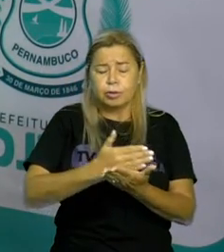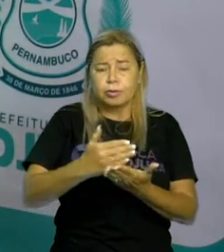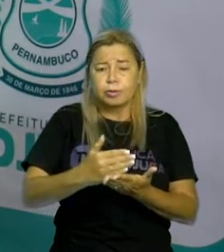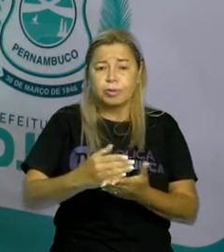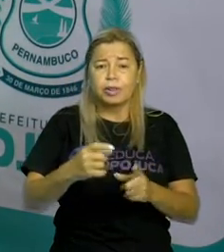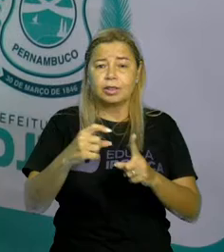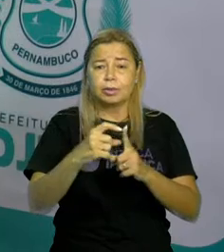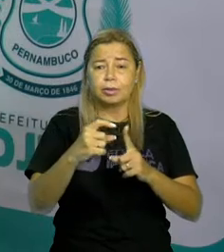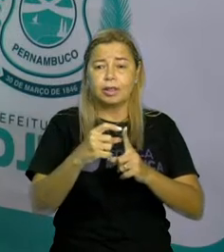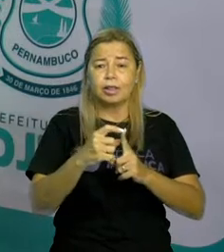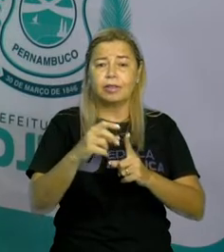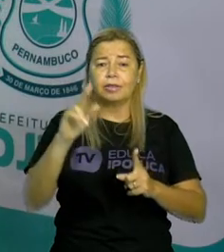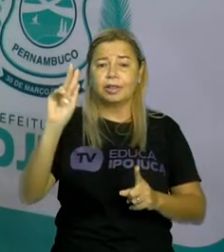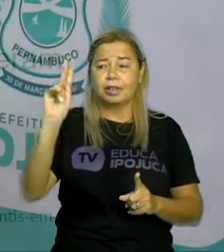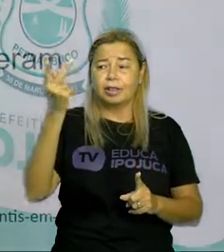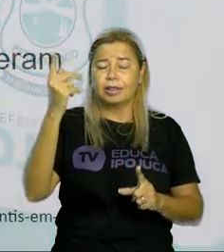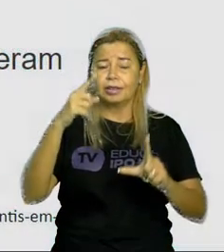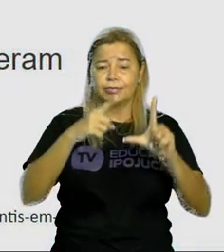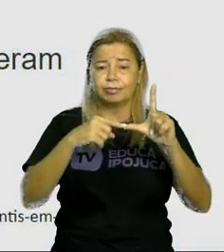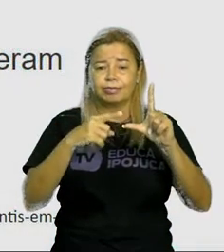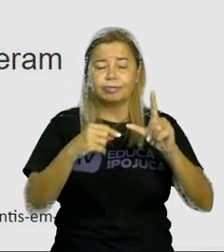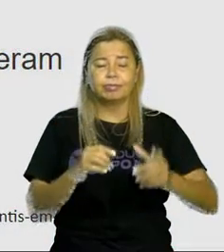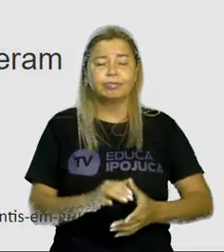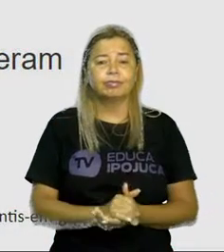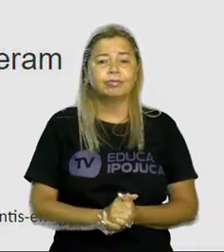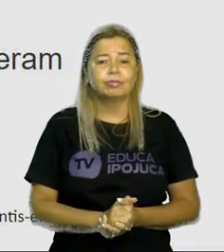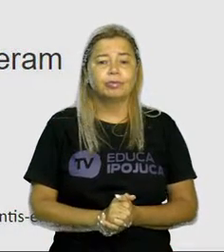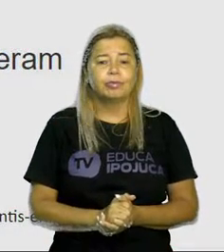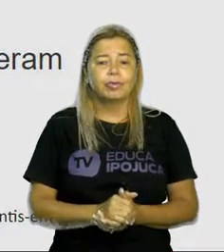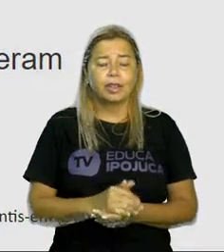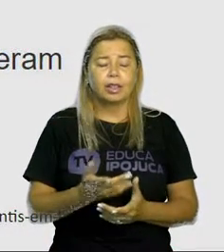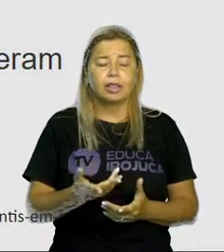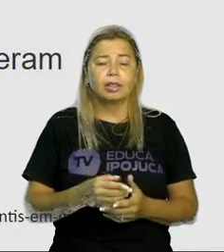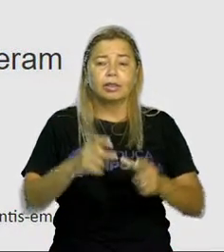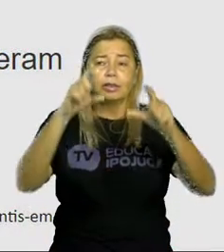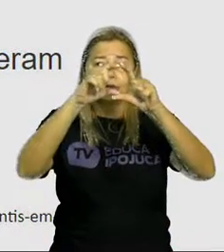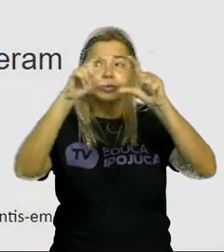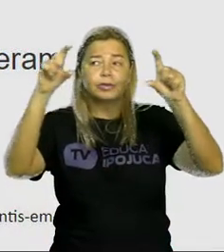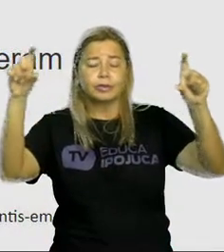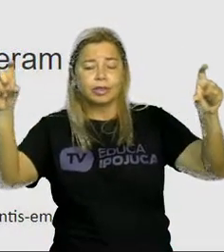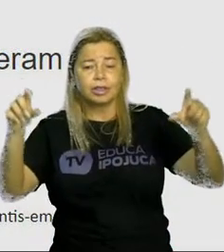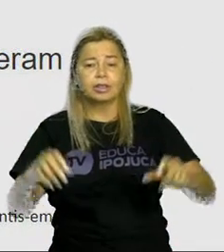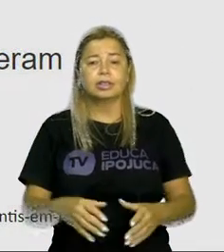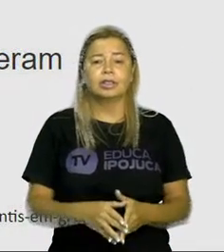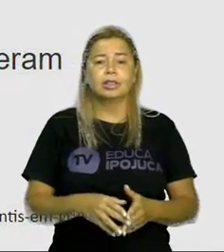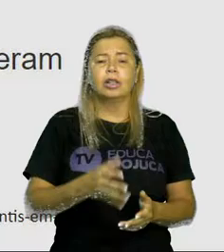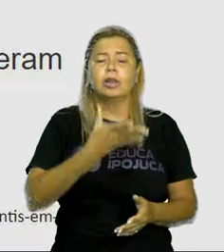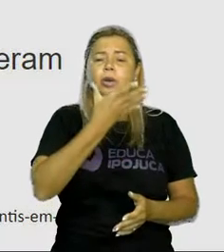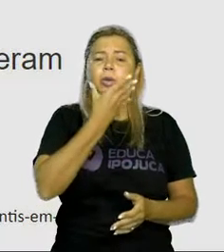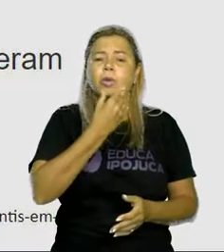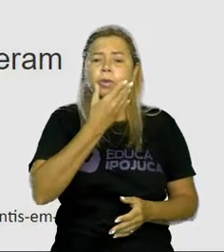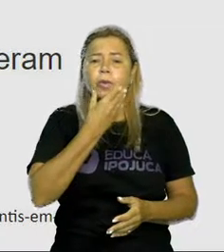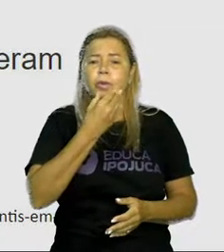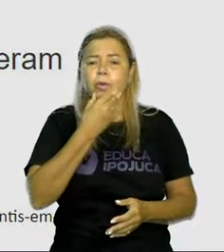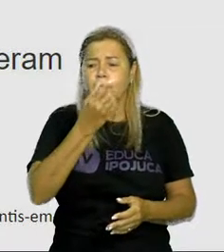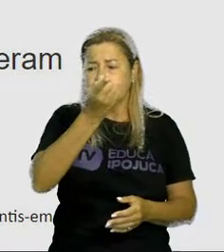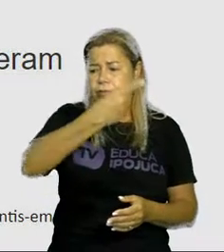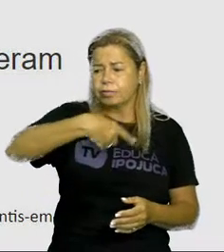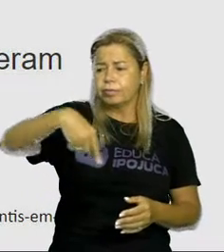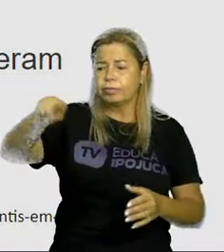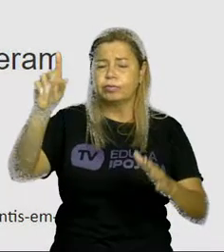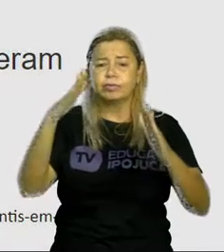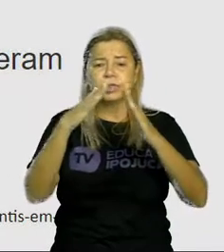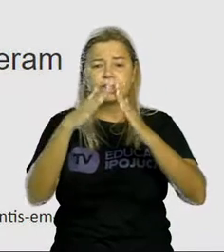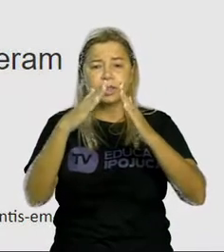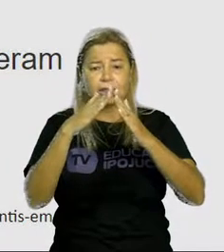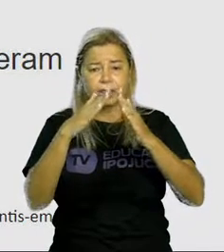Observe esta frase. O homem saiu de casa e foi passear de ônibus